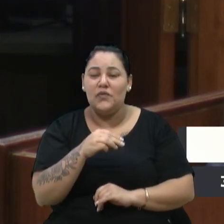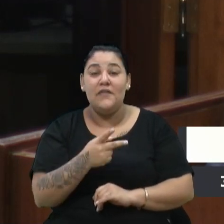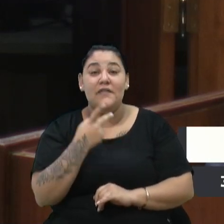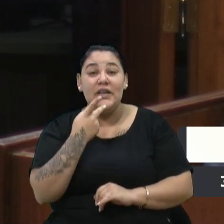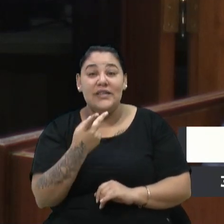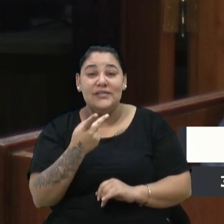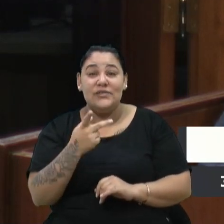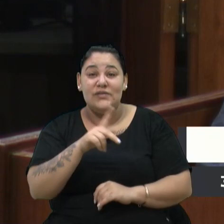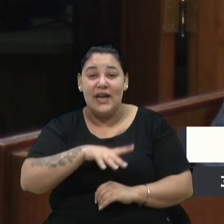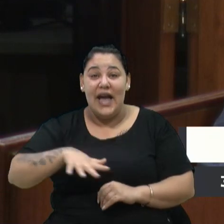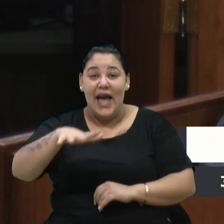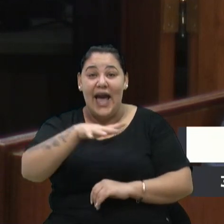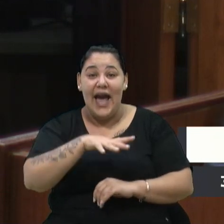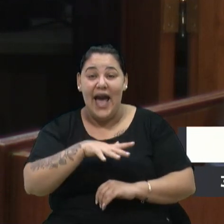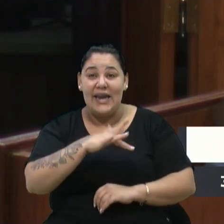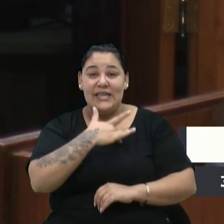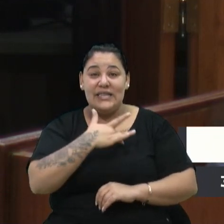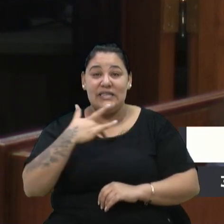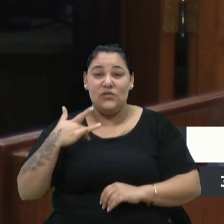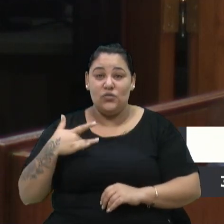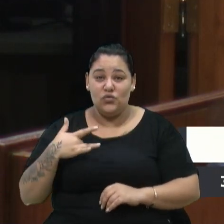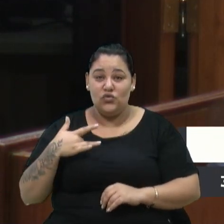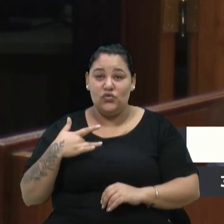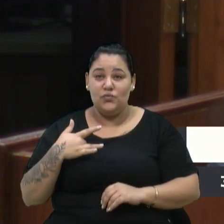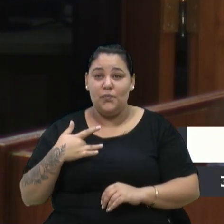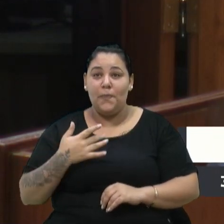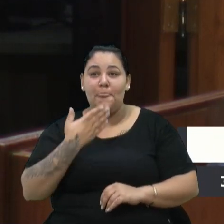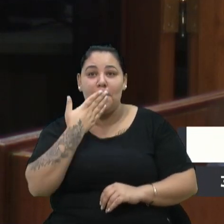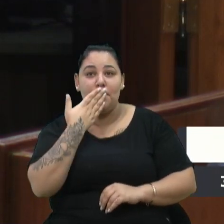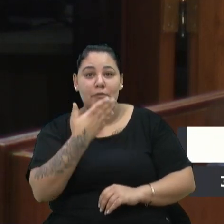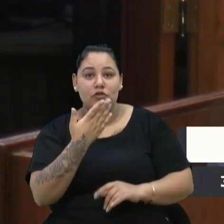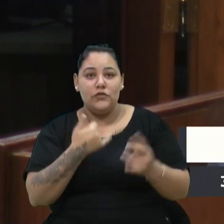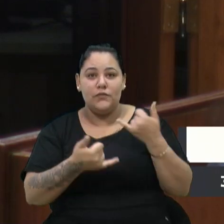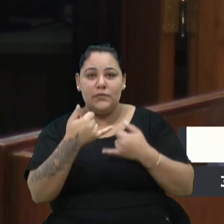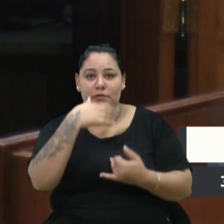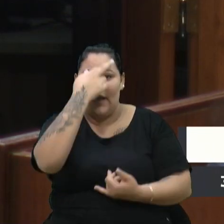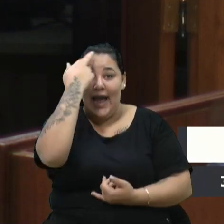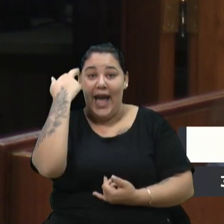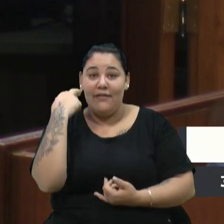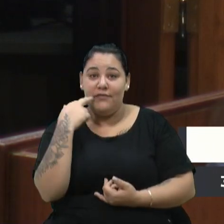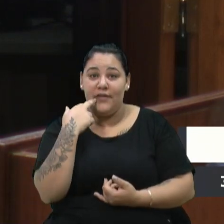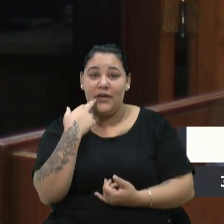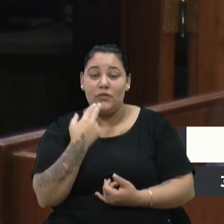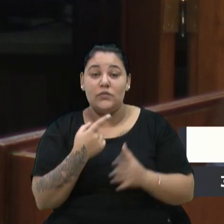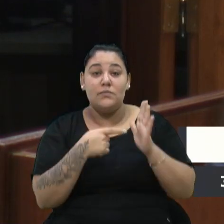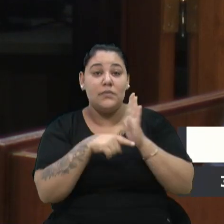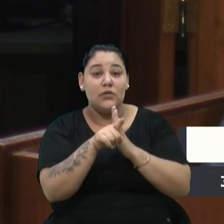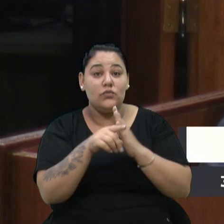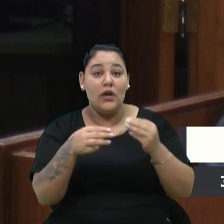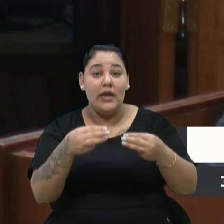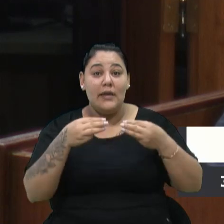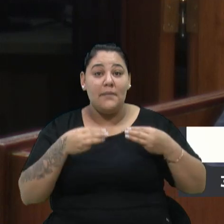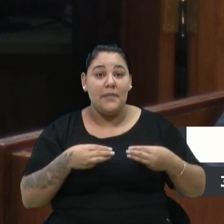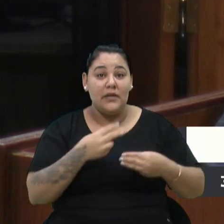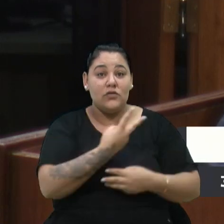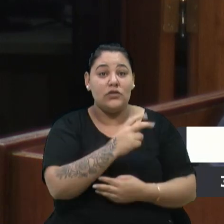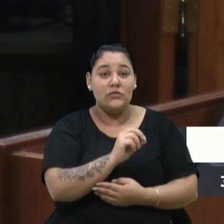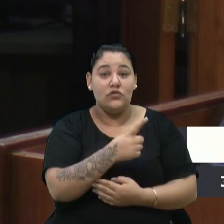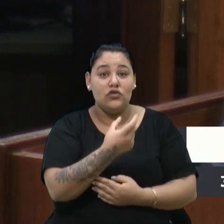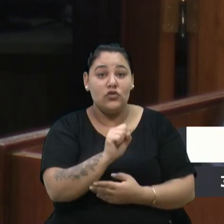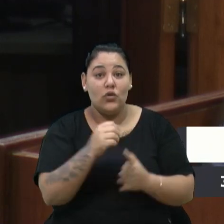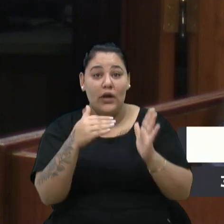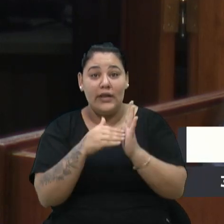um pedido de informações recente do vereador Rafael Bueno se perguntou a respeito das emendas parlamentares de 2018 a 2020